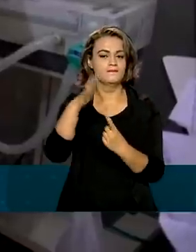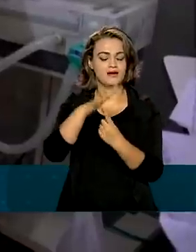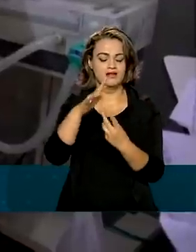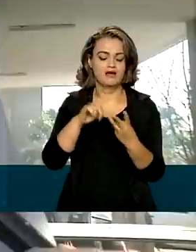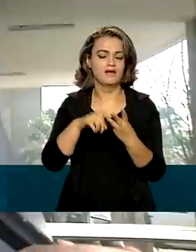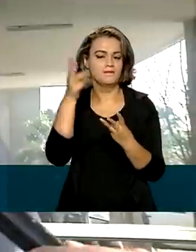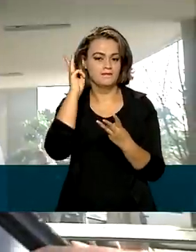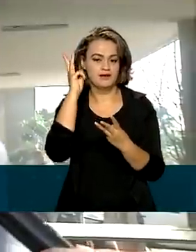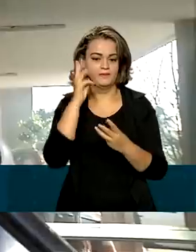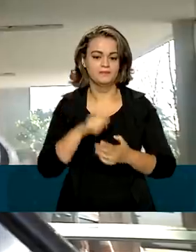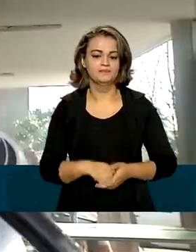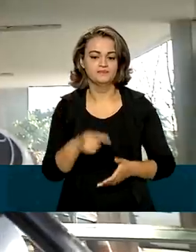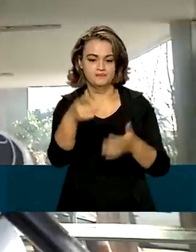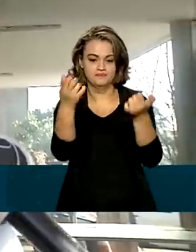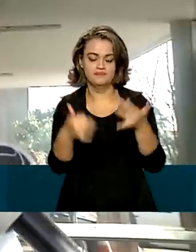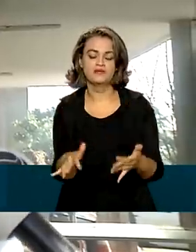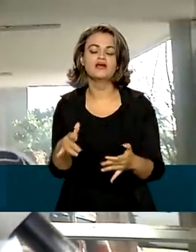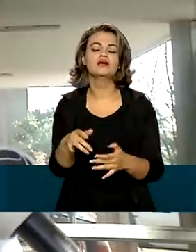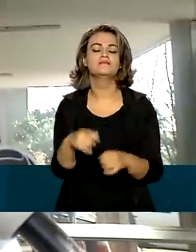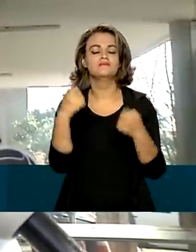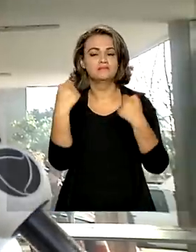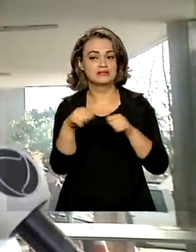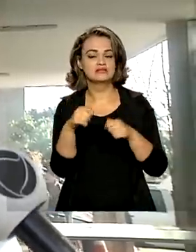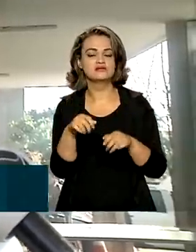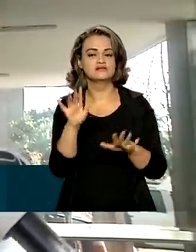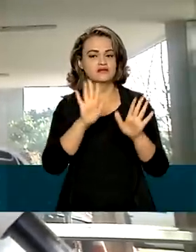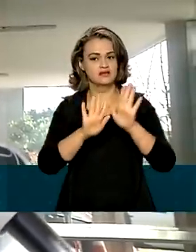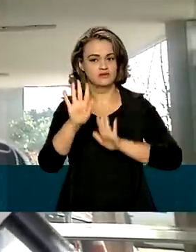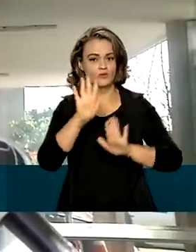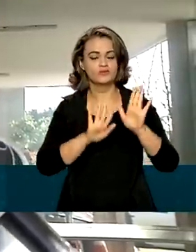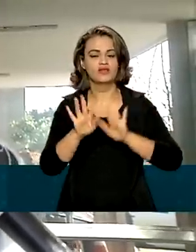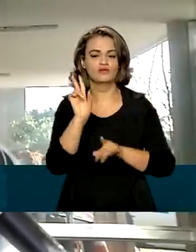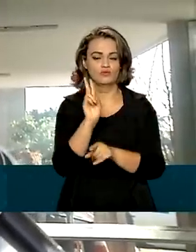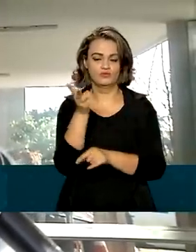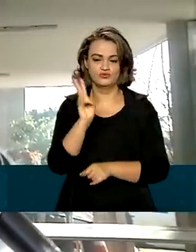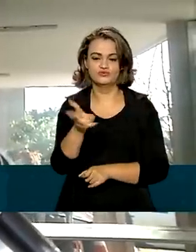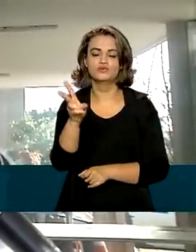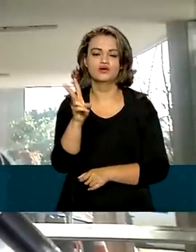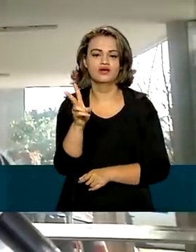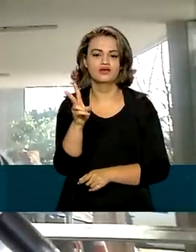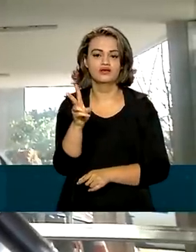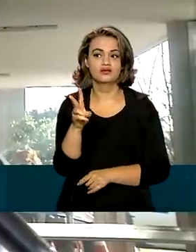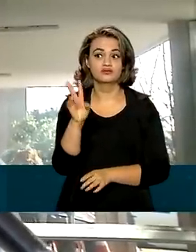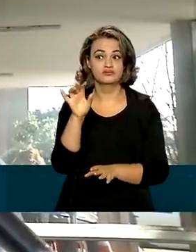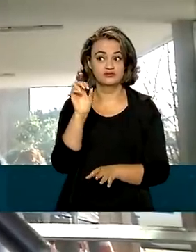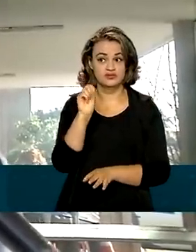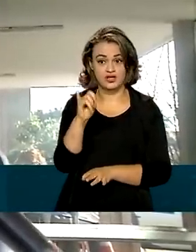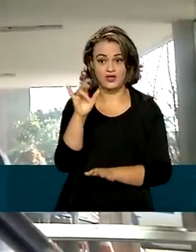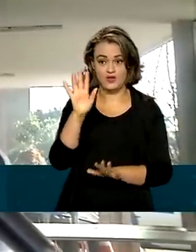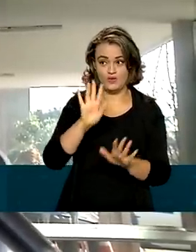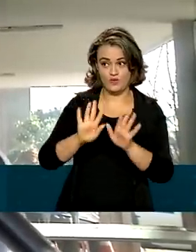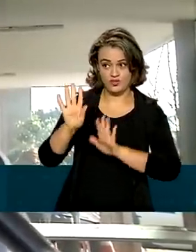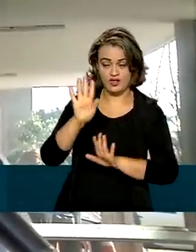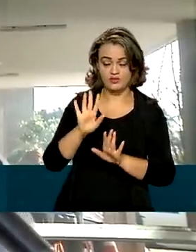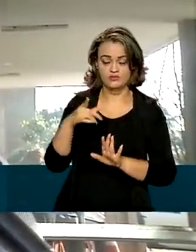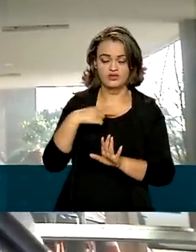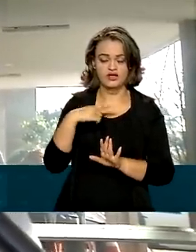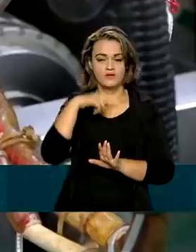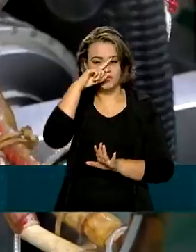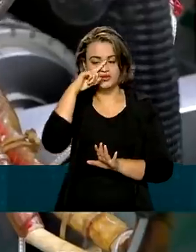Maranhão. É necessário obedecer os protocolos de segurança. Com o protocolo de segurança, o risco